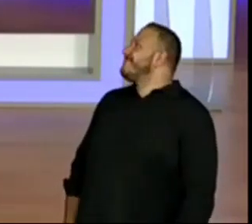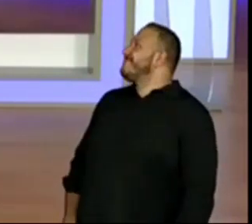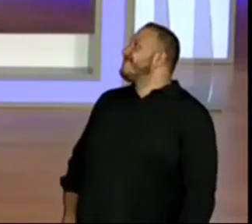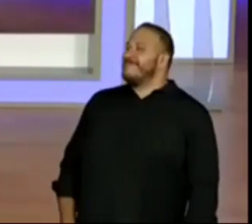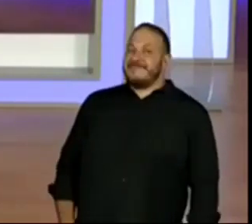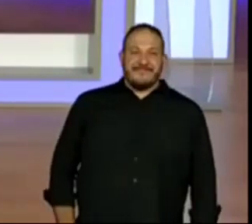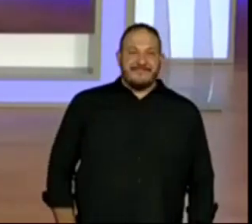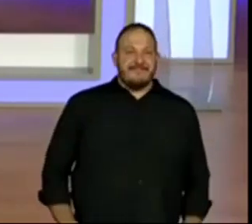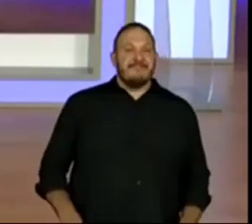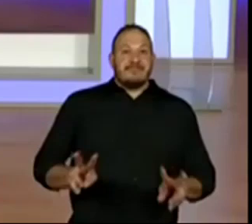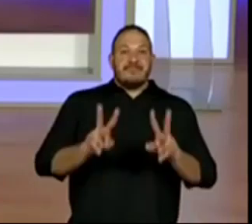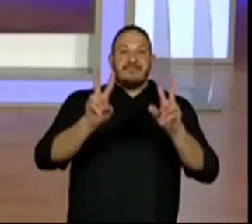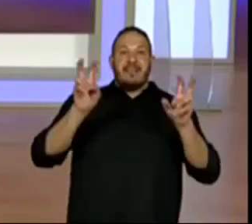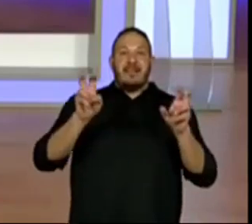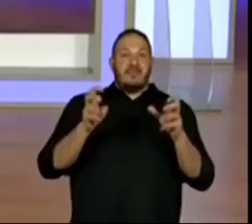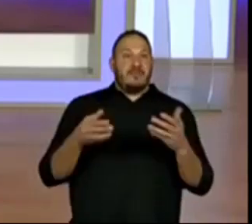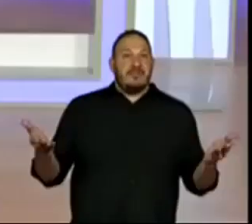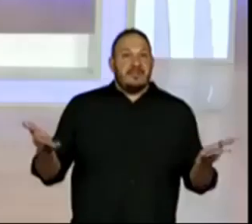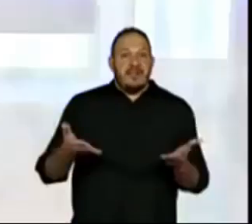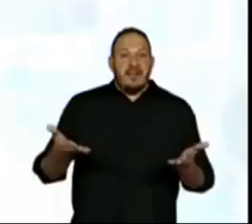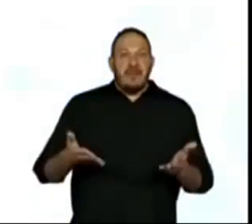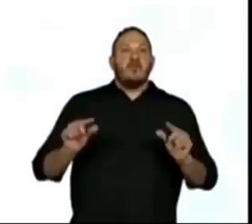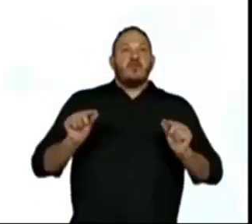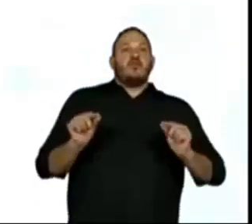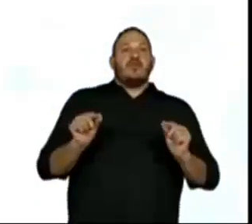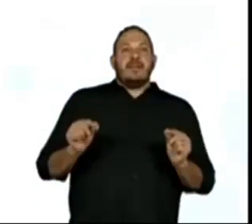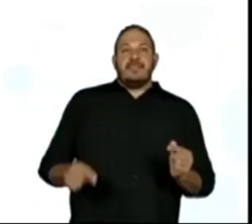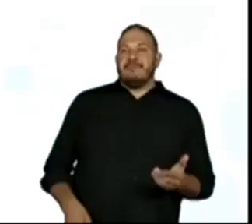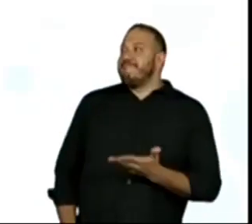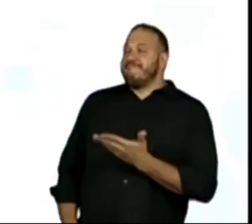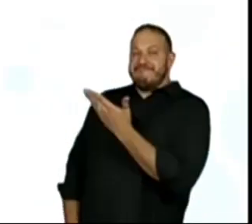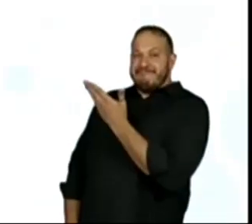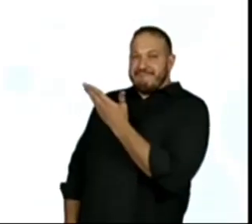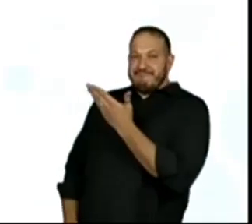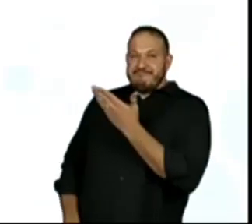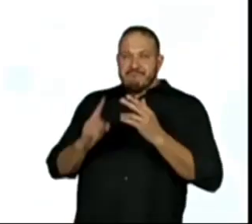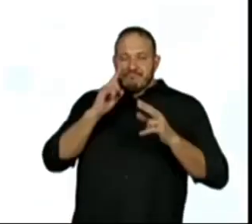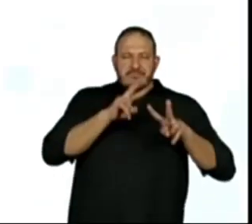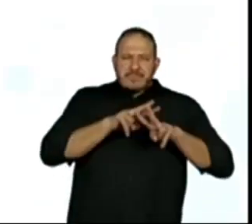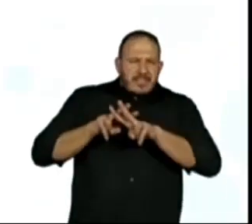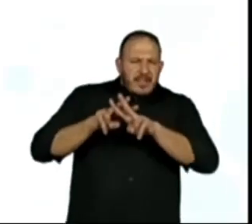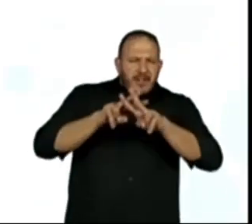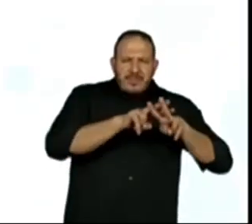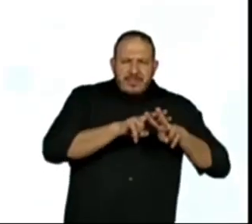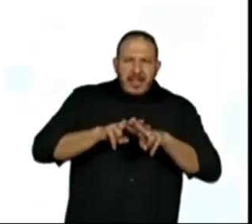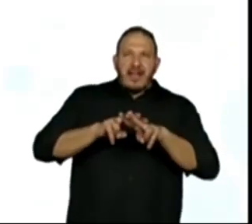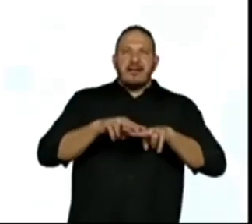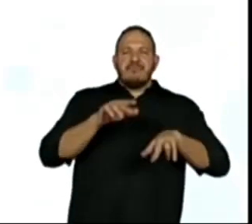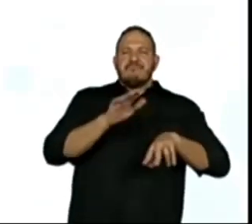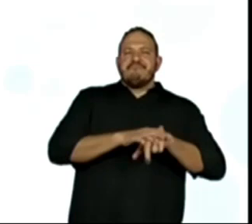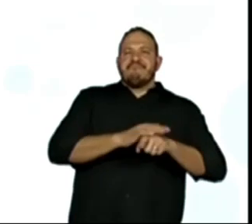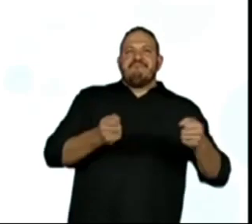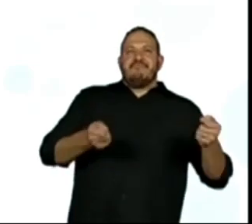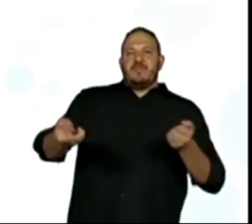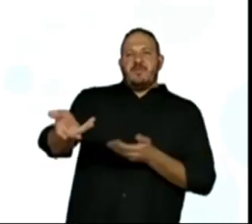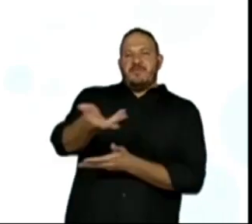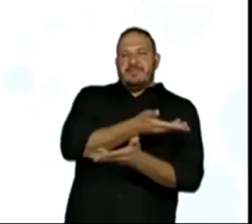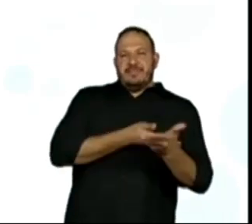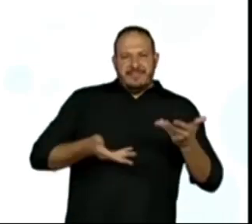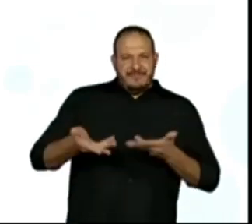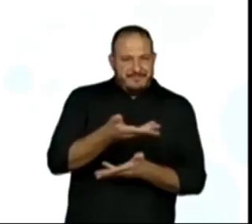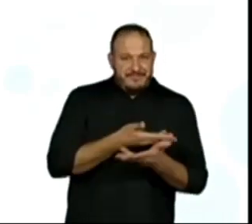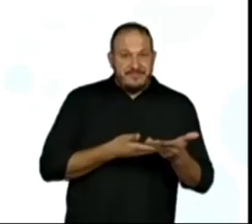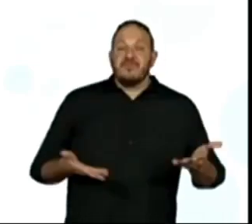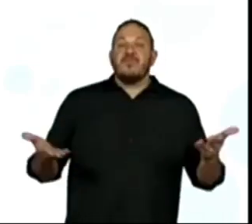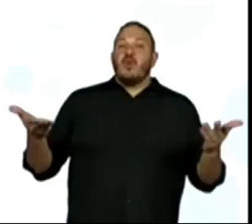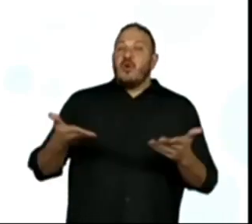Título da nossa aula. Revisar e compartilhar. Ou seja, nós iremos